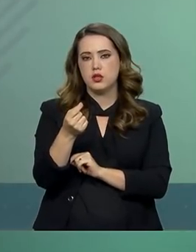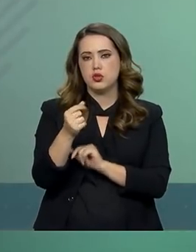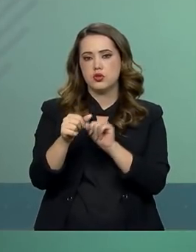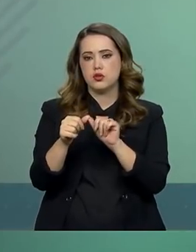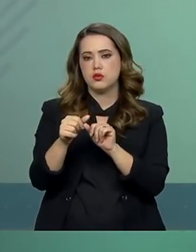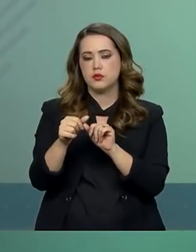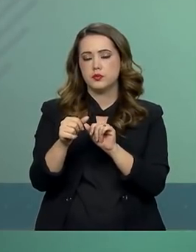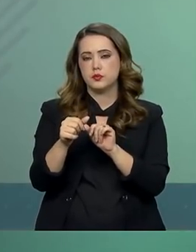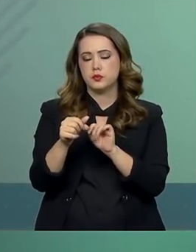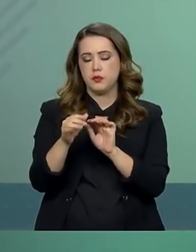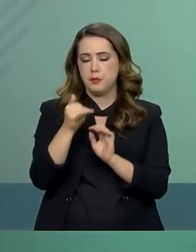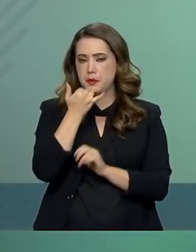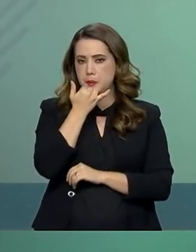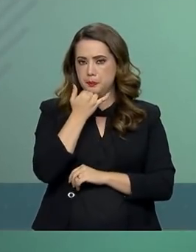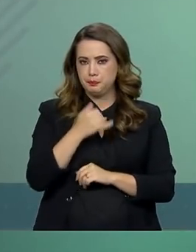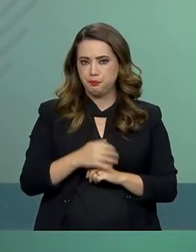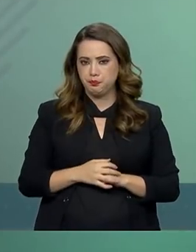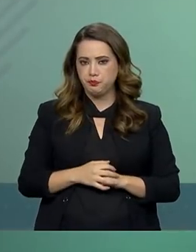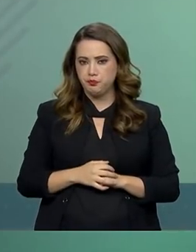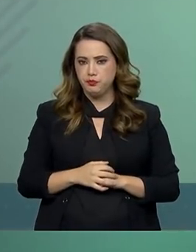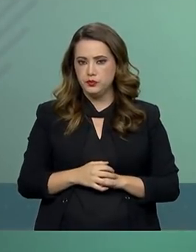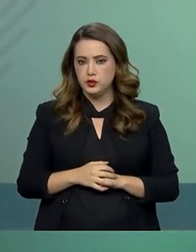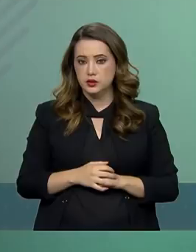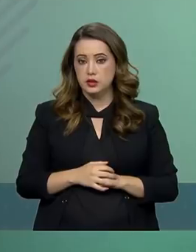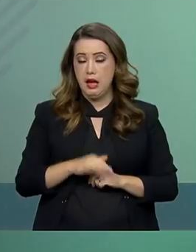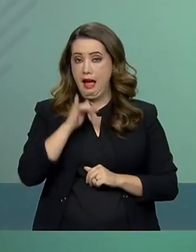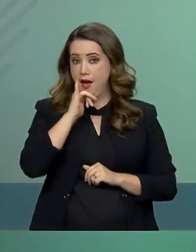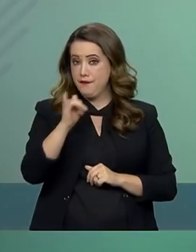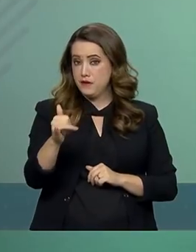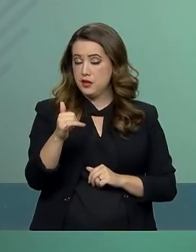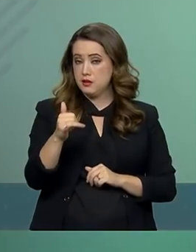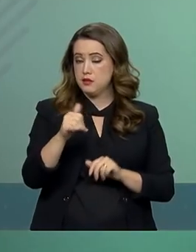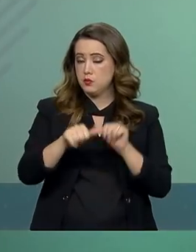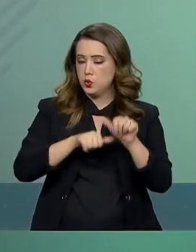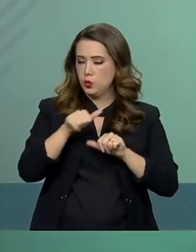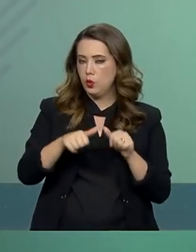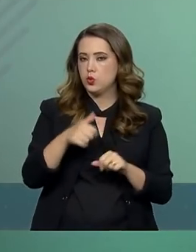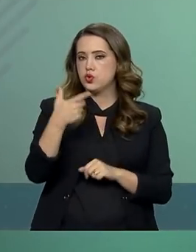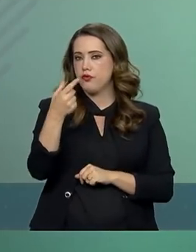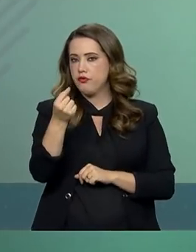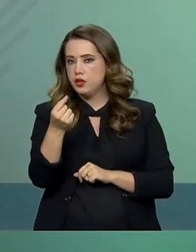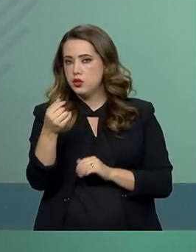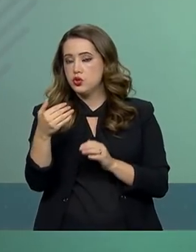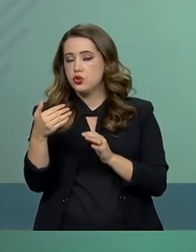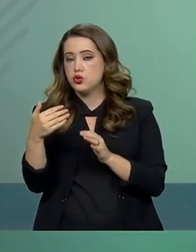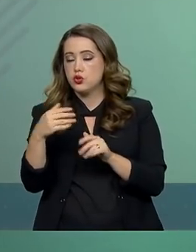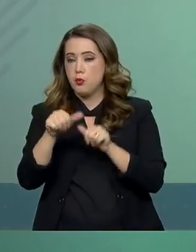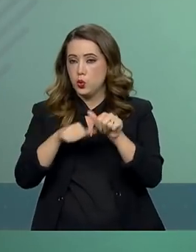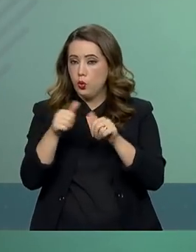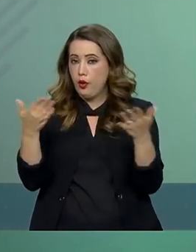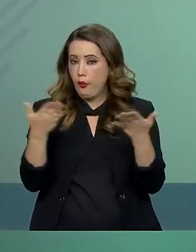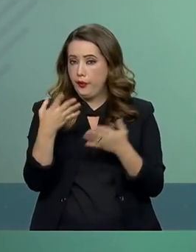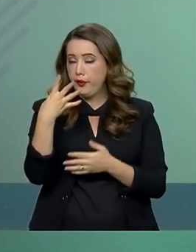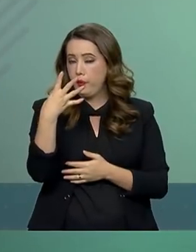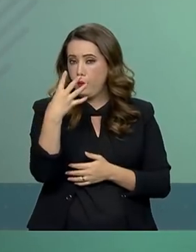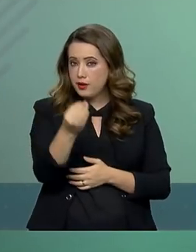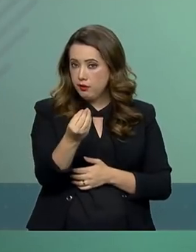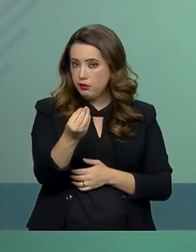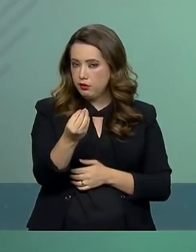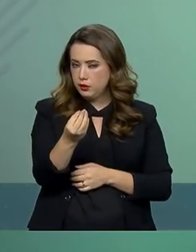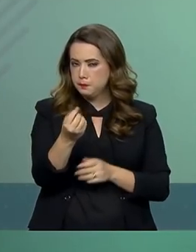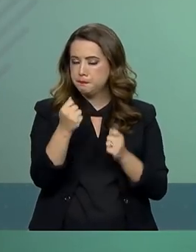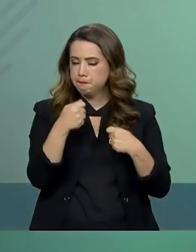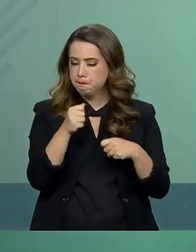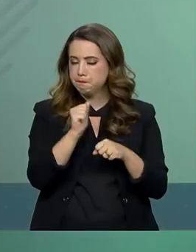Perdão, antes da aplicação de suspensão de 20 para 40 pontos. Prorrogação da validade